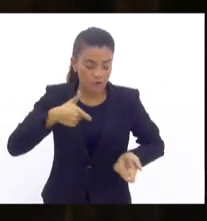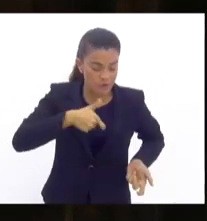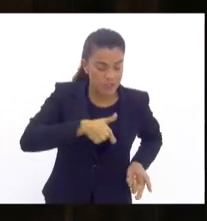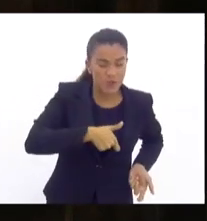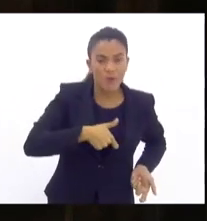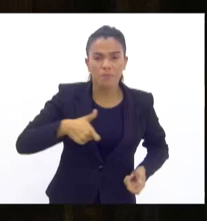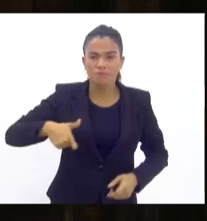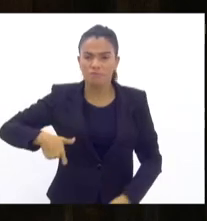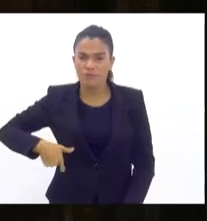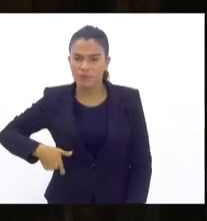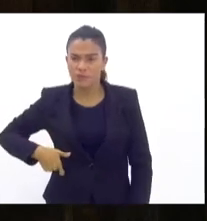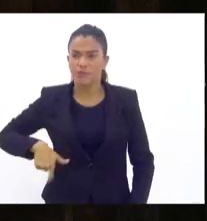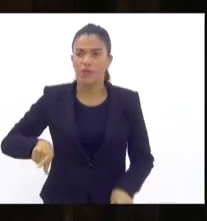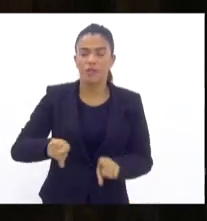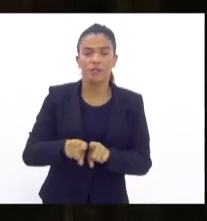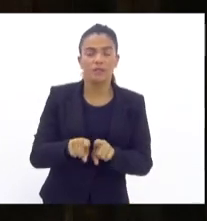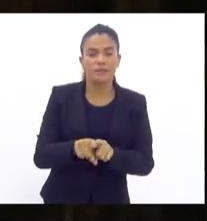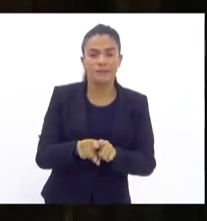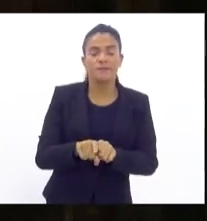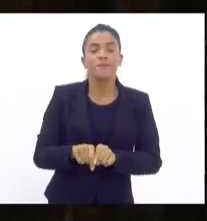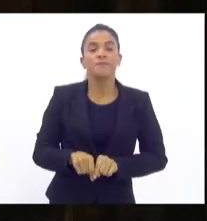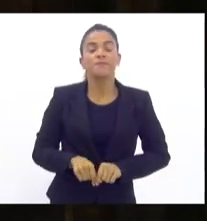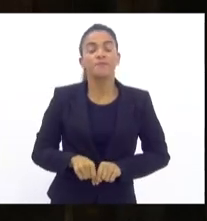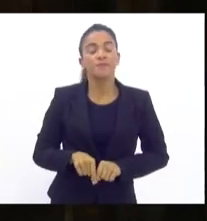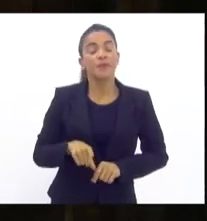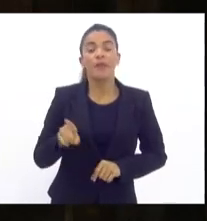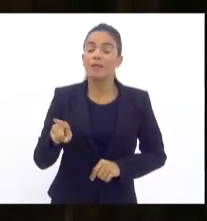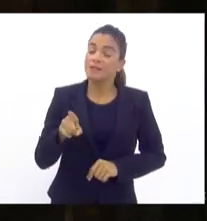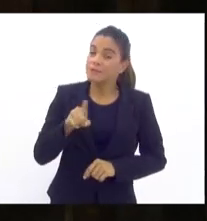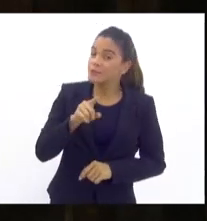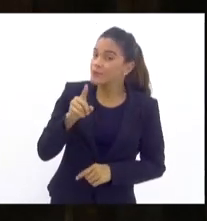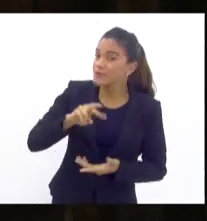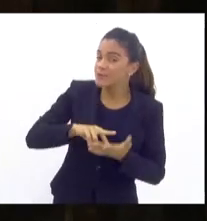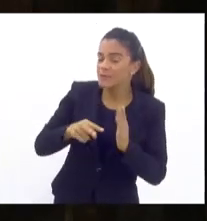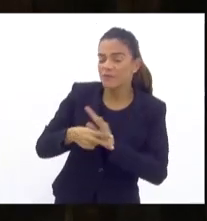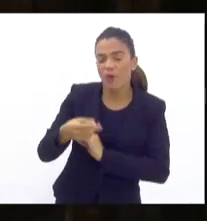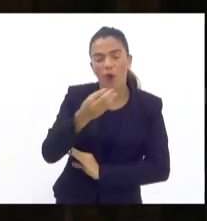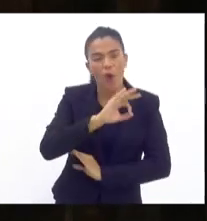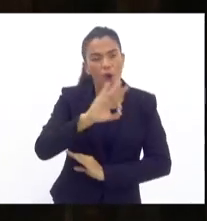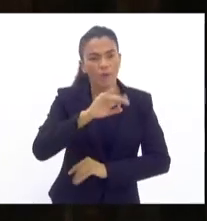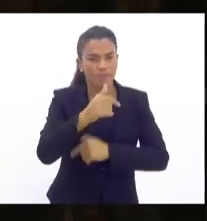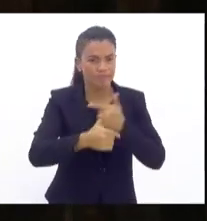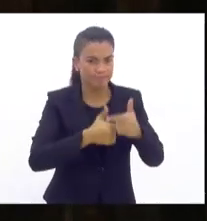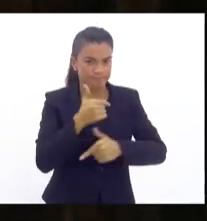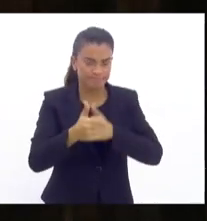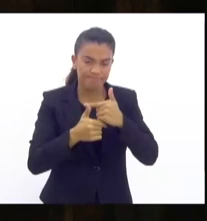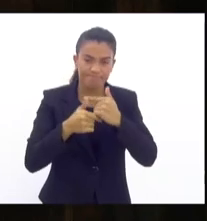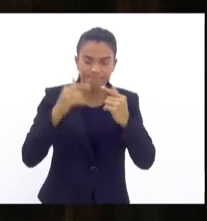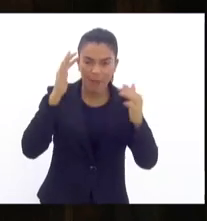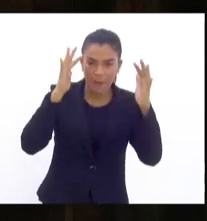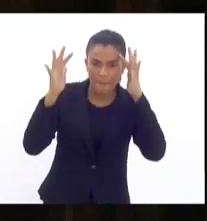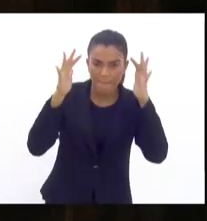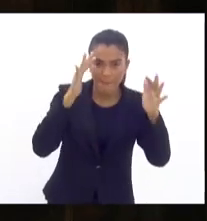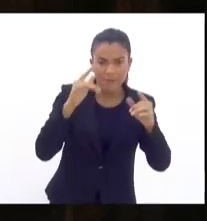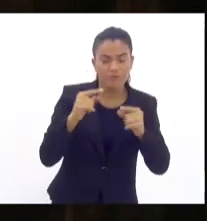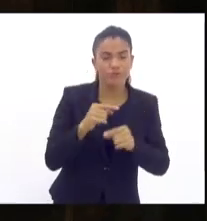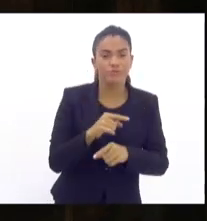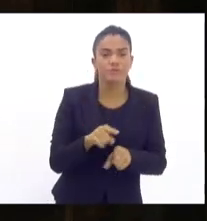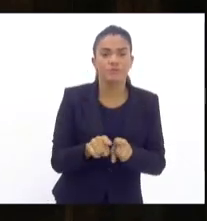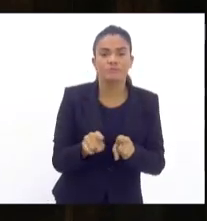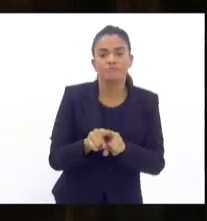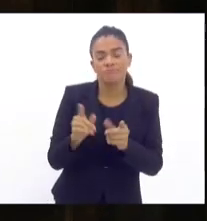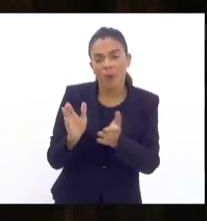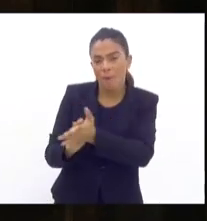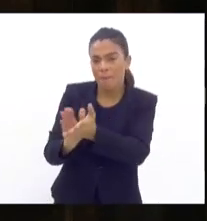pistolas, isso é fruto de muito trabalho, de planejamento, então deixo aqui meu agradecimento, meus